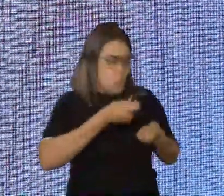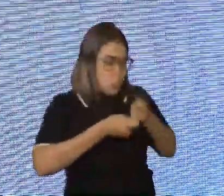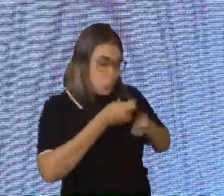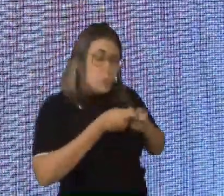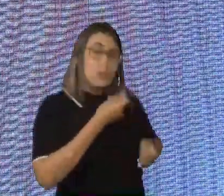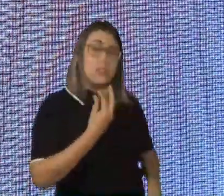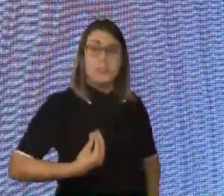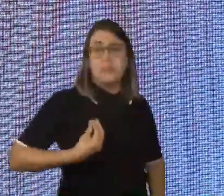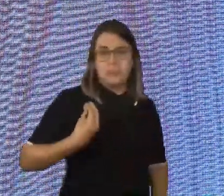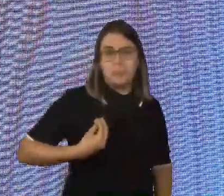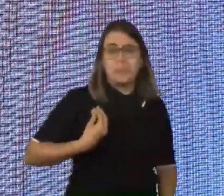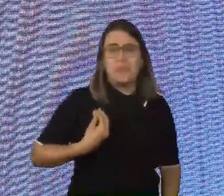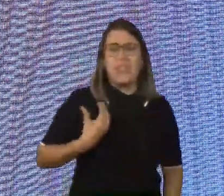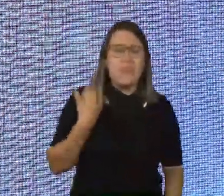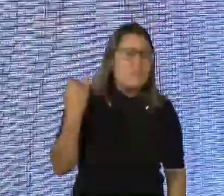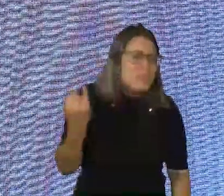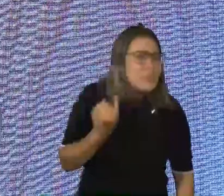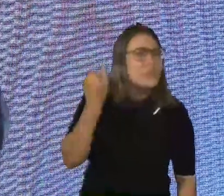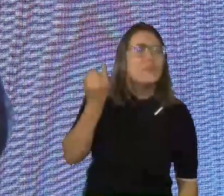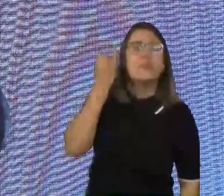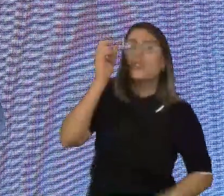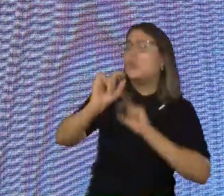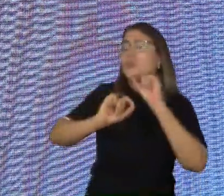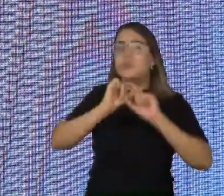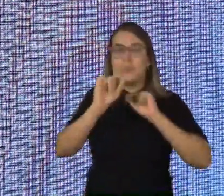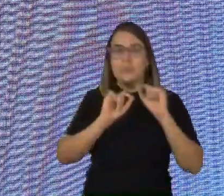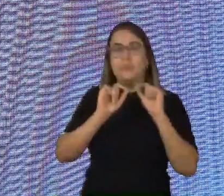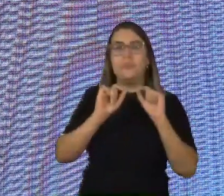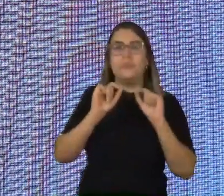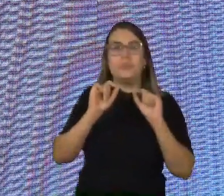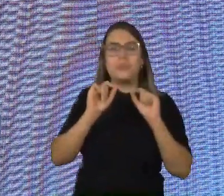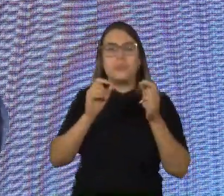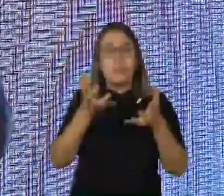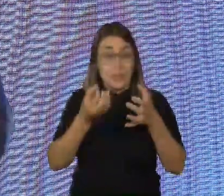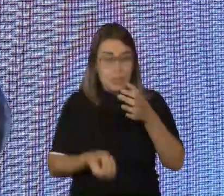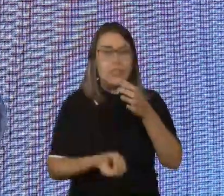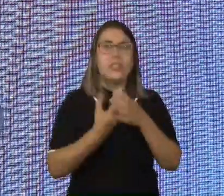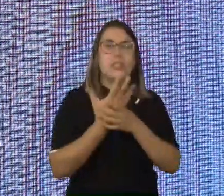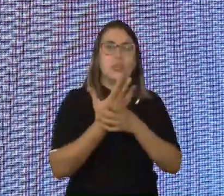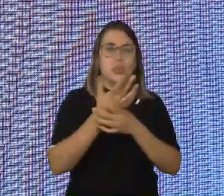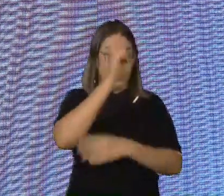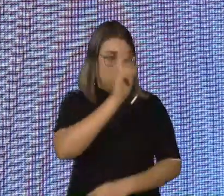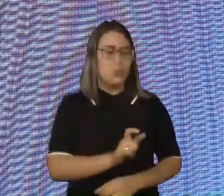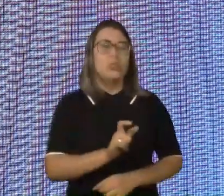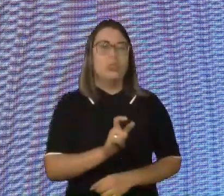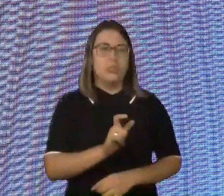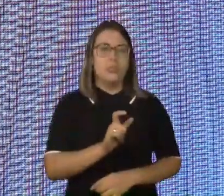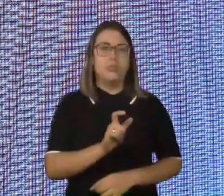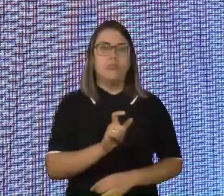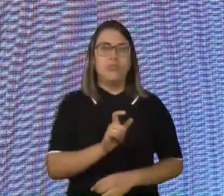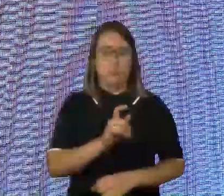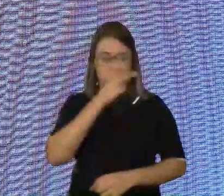própria vida. Muito importante, porque aí a gente está falando da criação do sujeito, de um